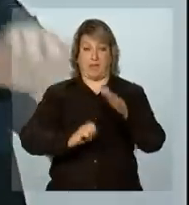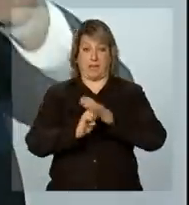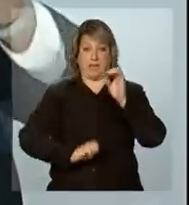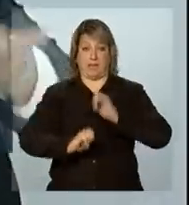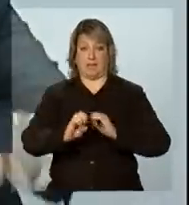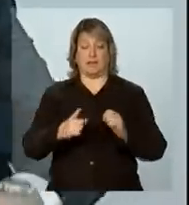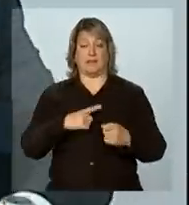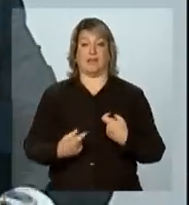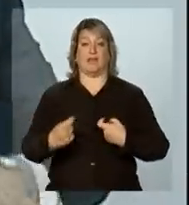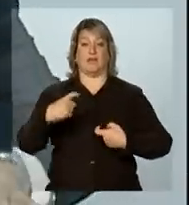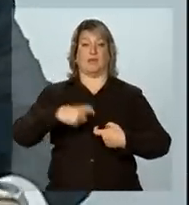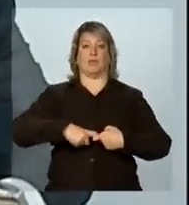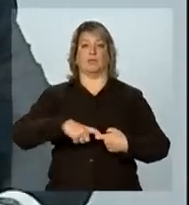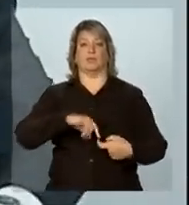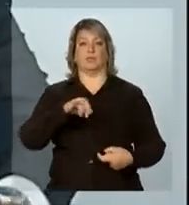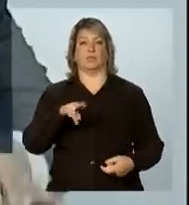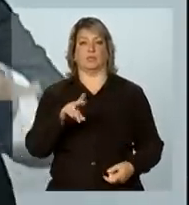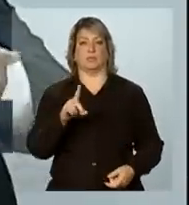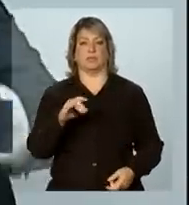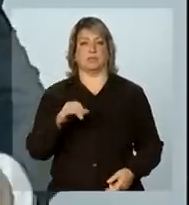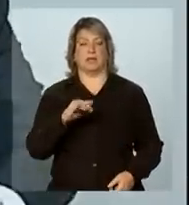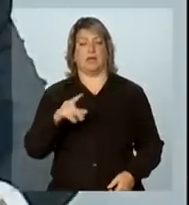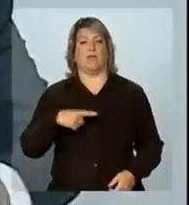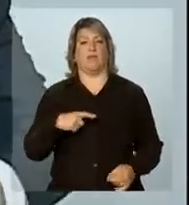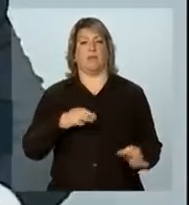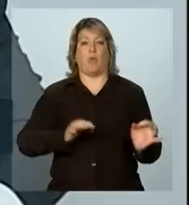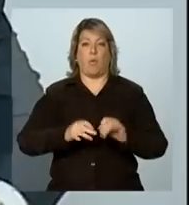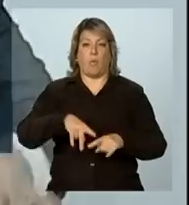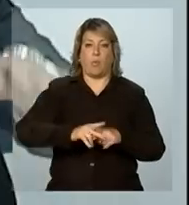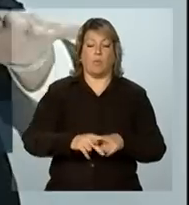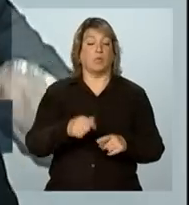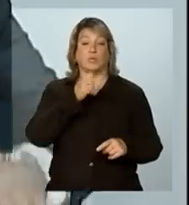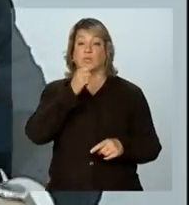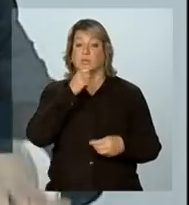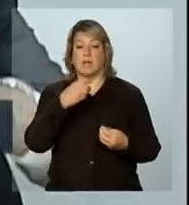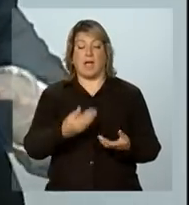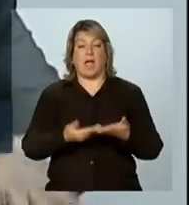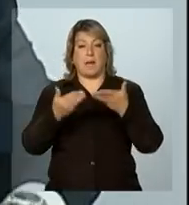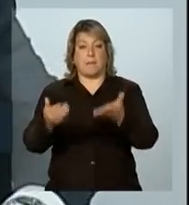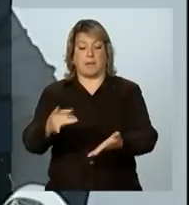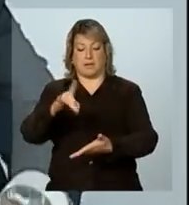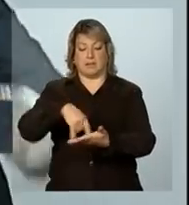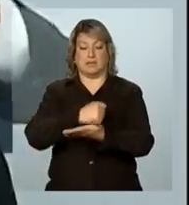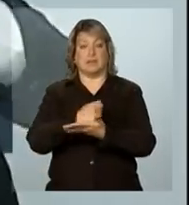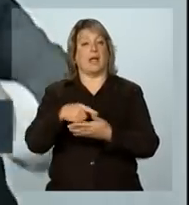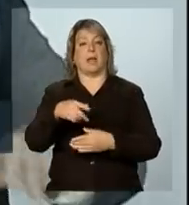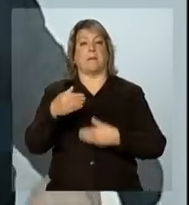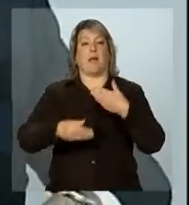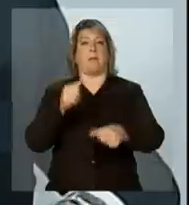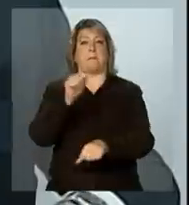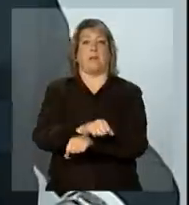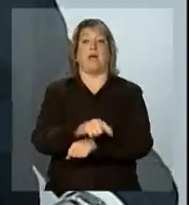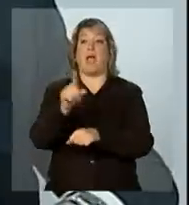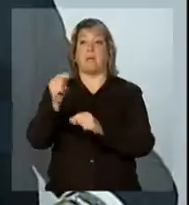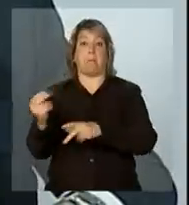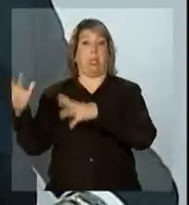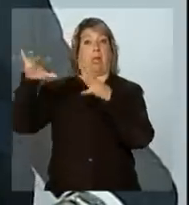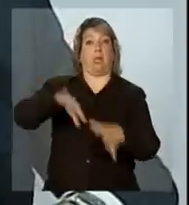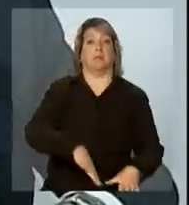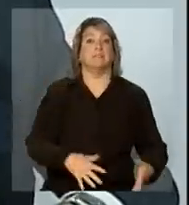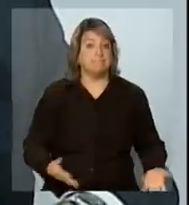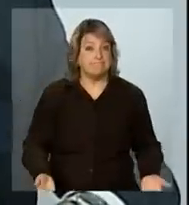judicial, não tinha apresentado as certidões e o processo parou e aquela encosta caiu.